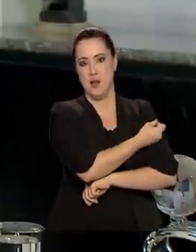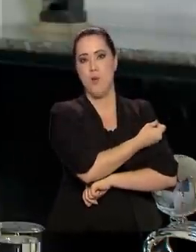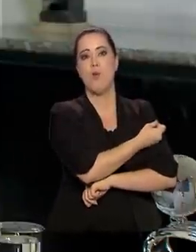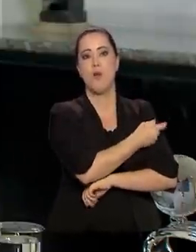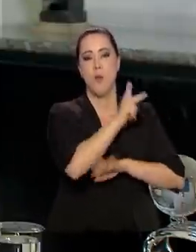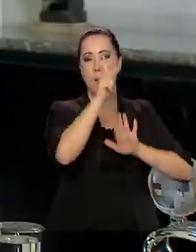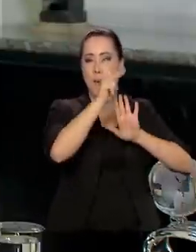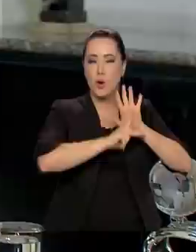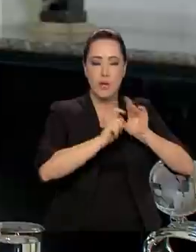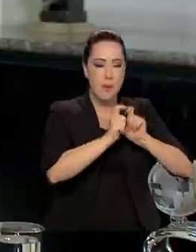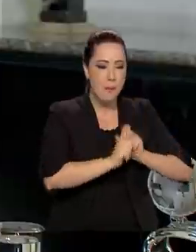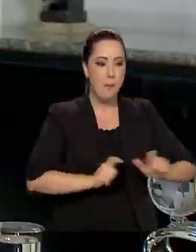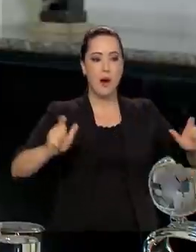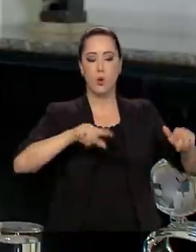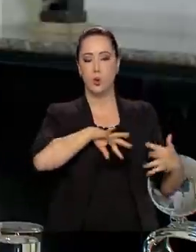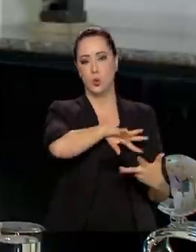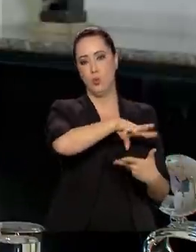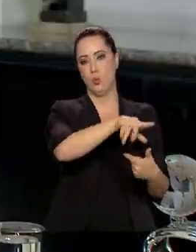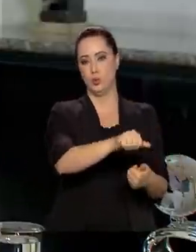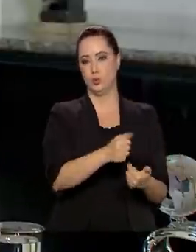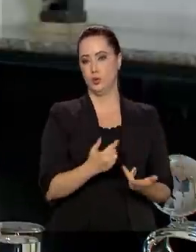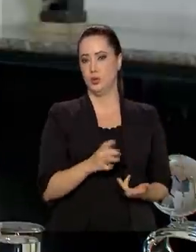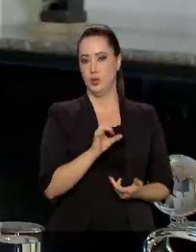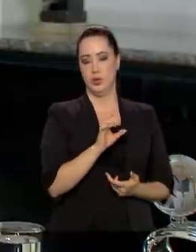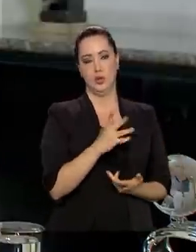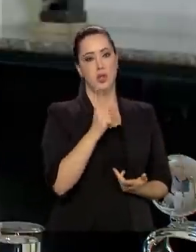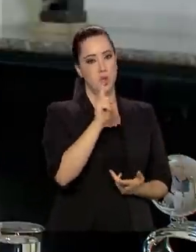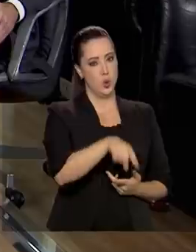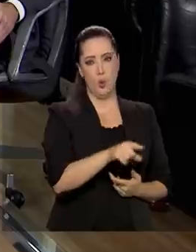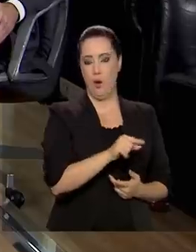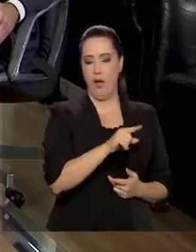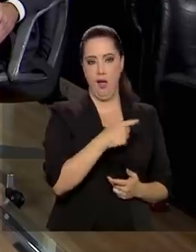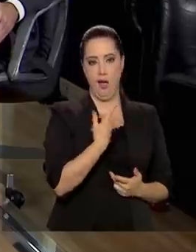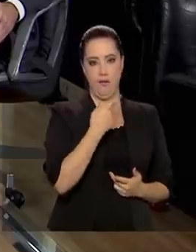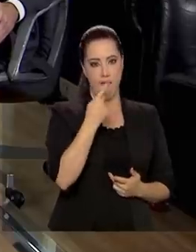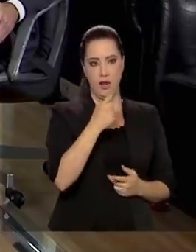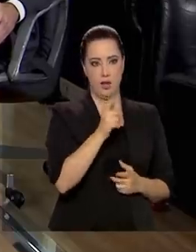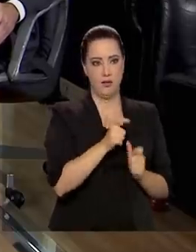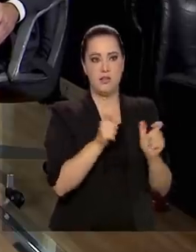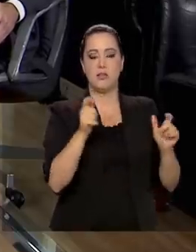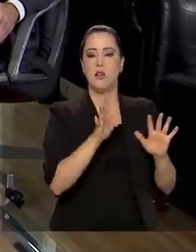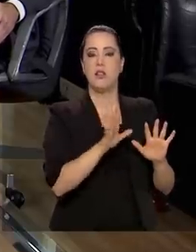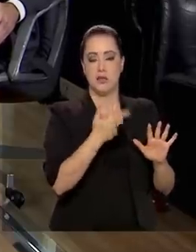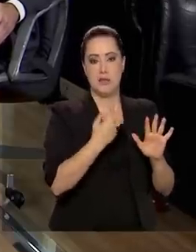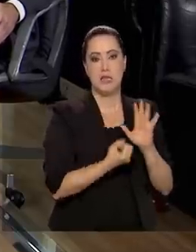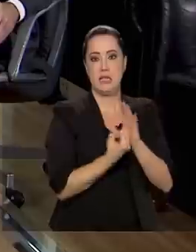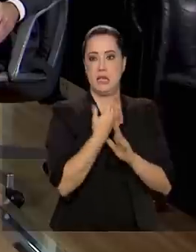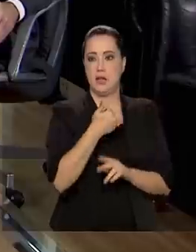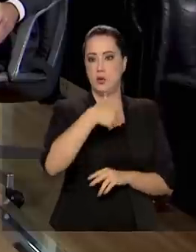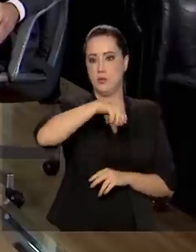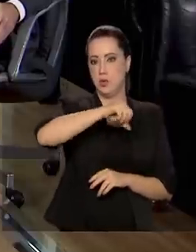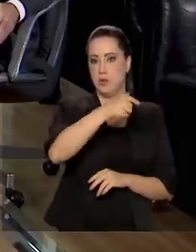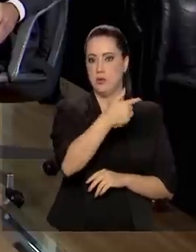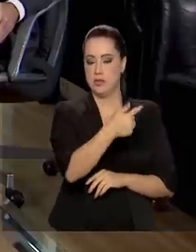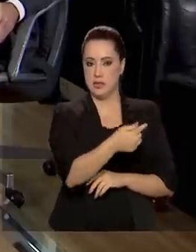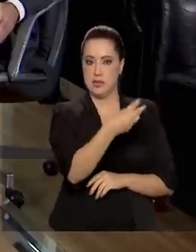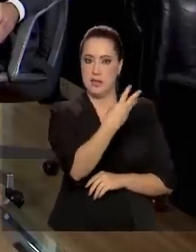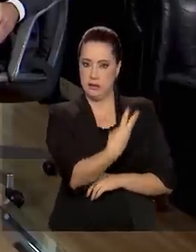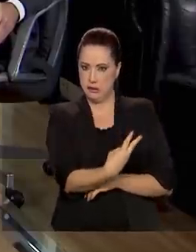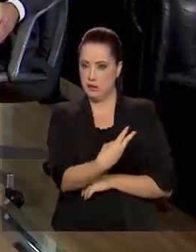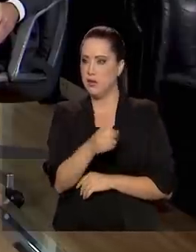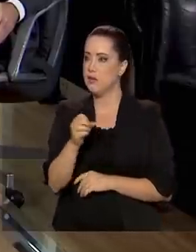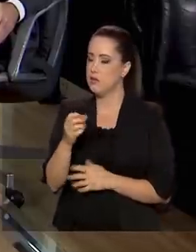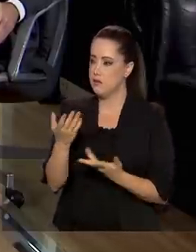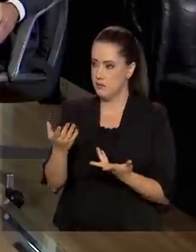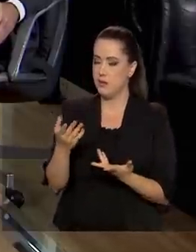imunização do mundo. Nesse caso não é uma megalomania, é verdade. Ele foi criado em 73. Exatamente, exatamente. Então são